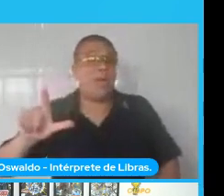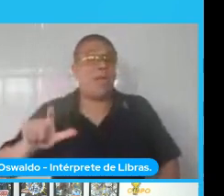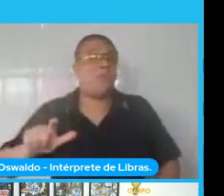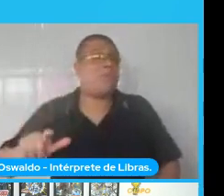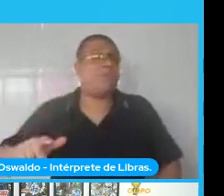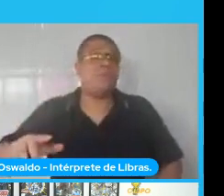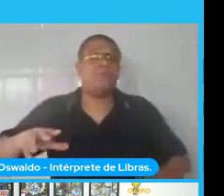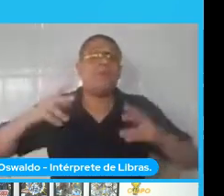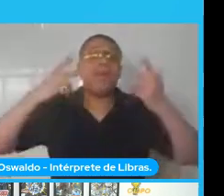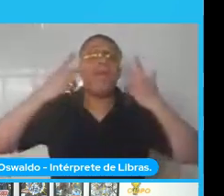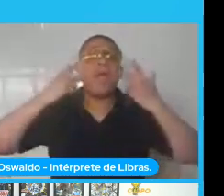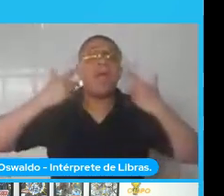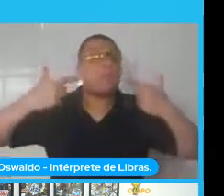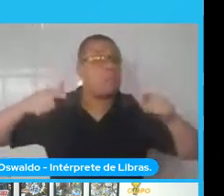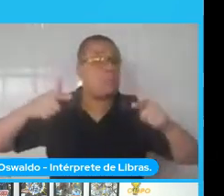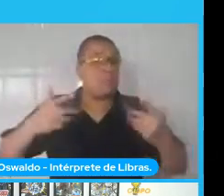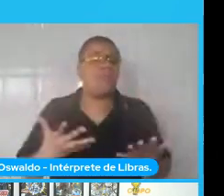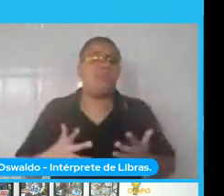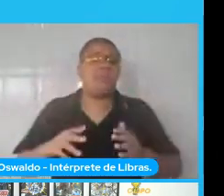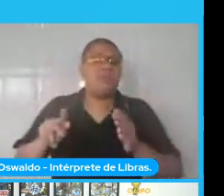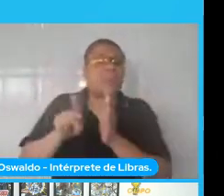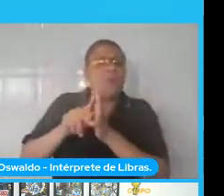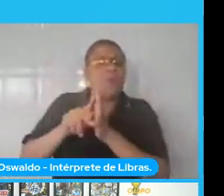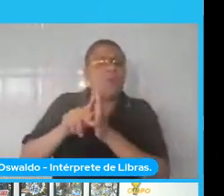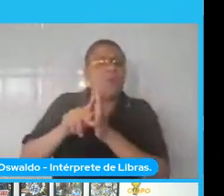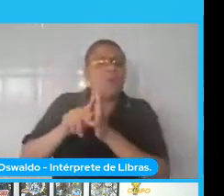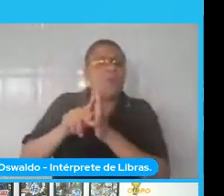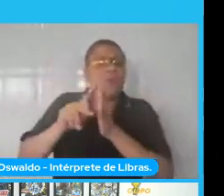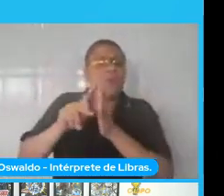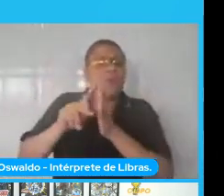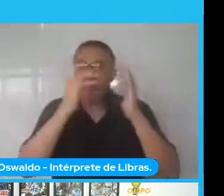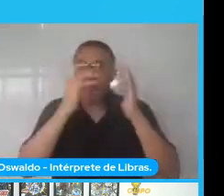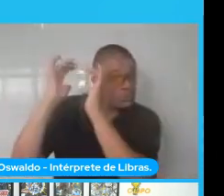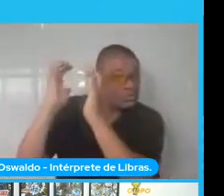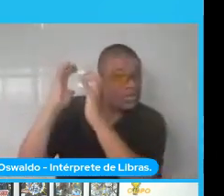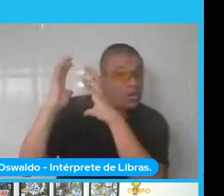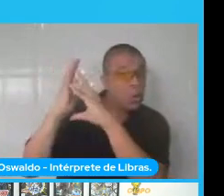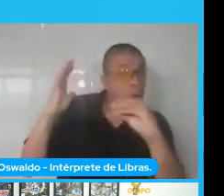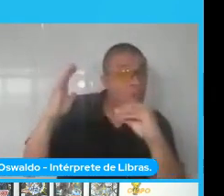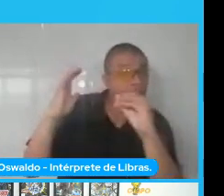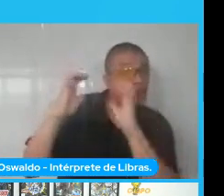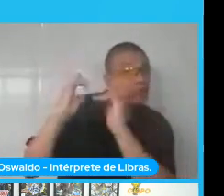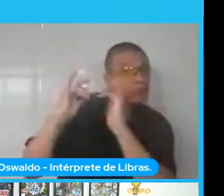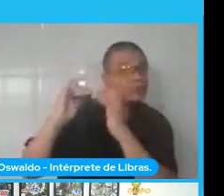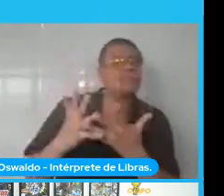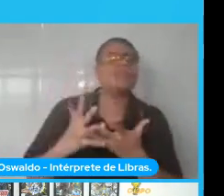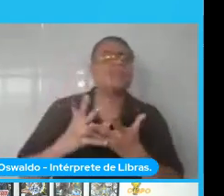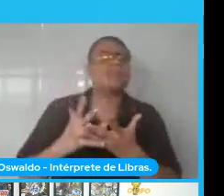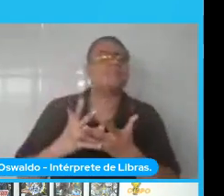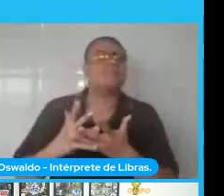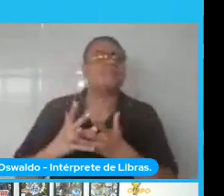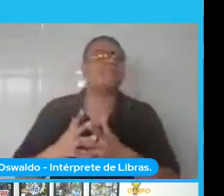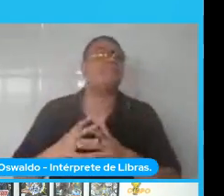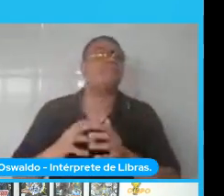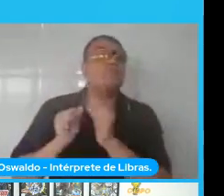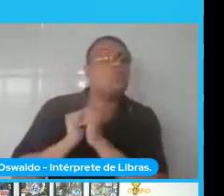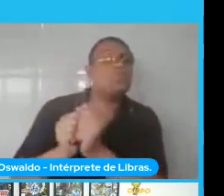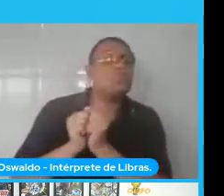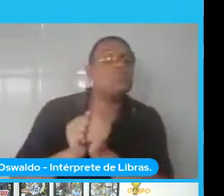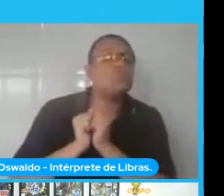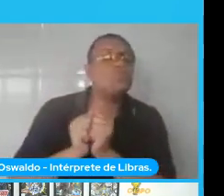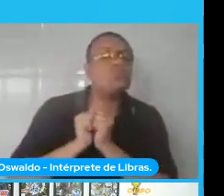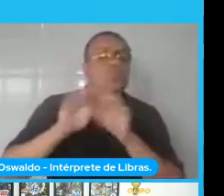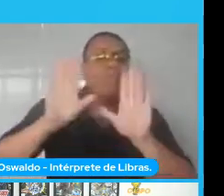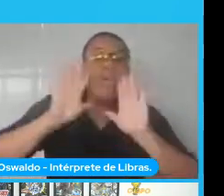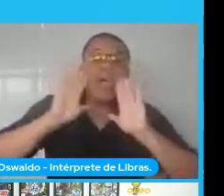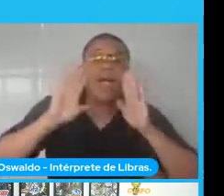computacionalmente o cérebro, enquanto a máquina de aprendizado, juntamente com abordagens de pré-processamento